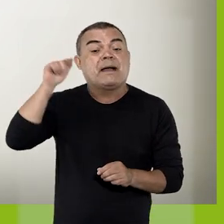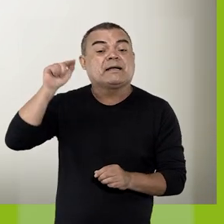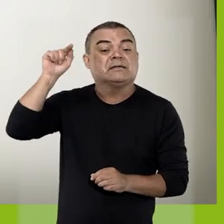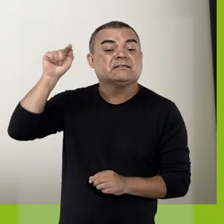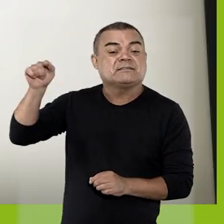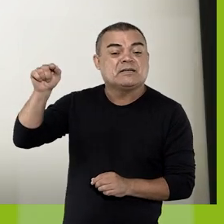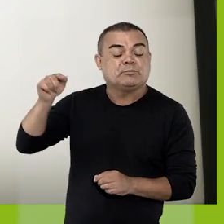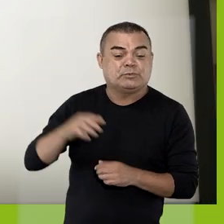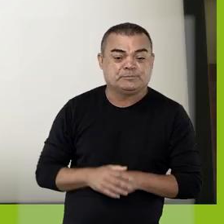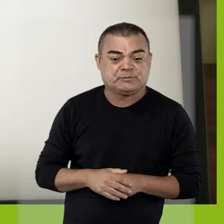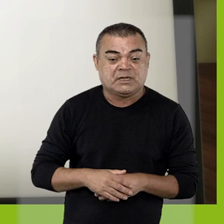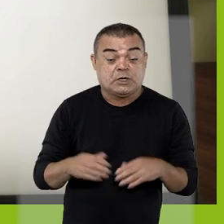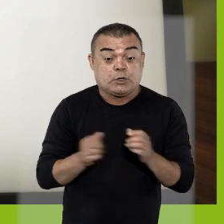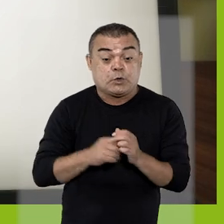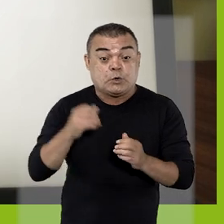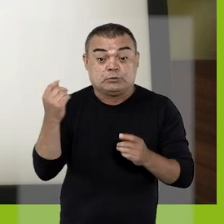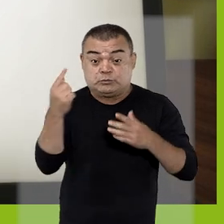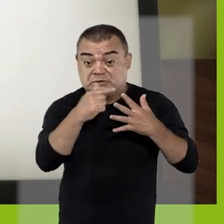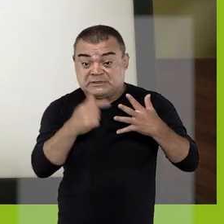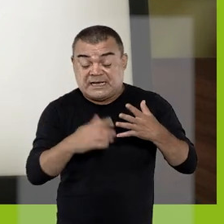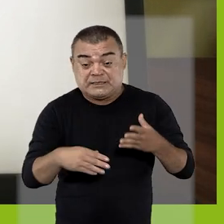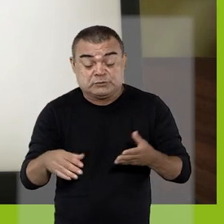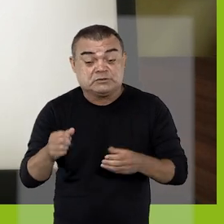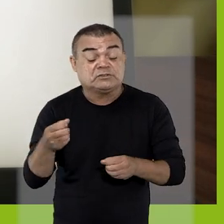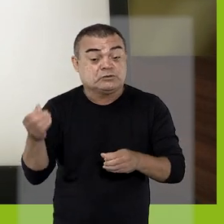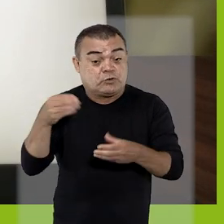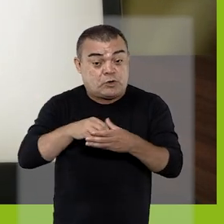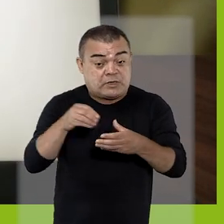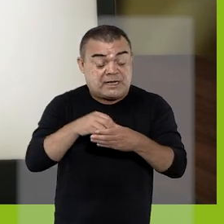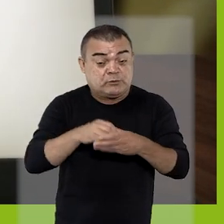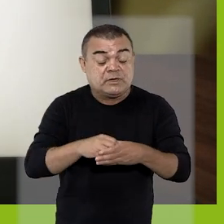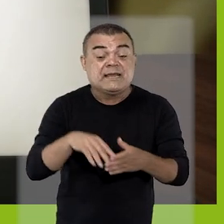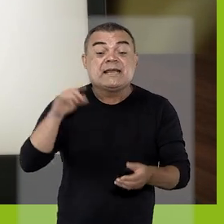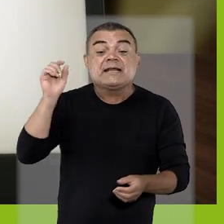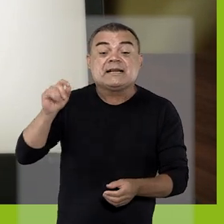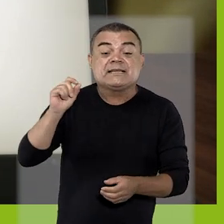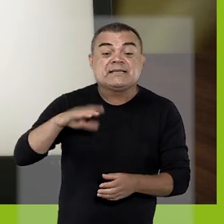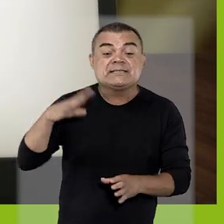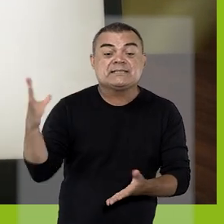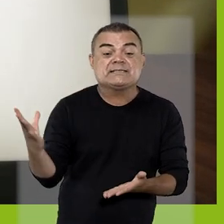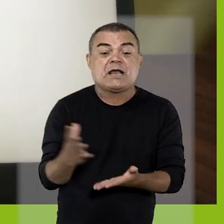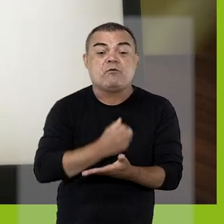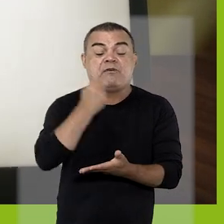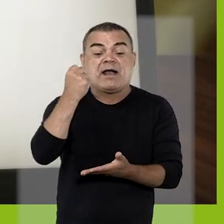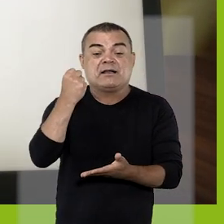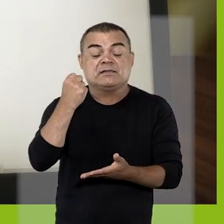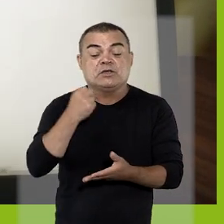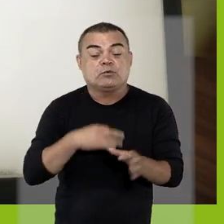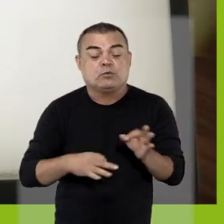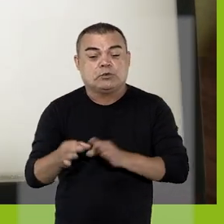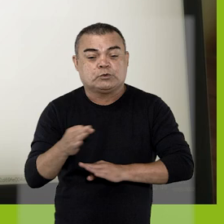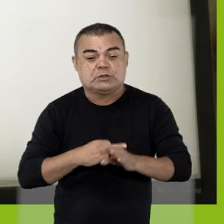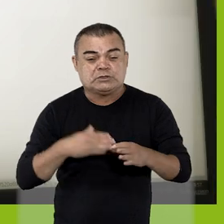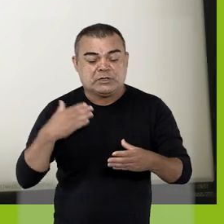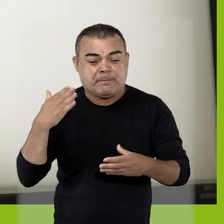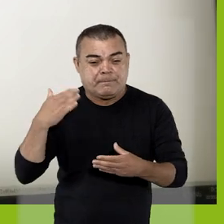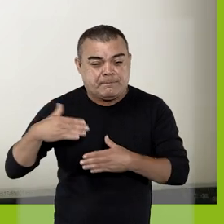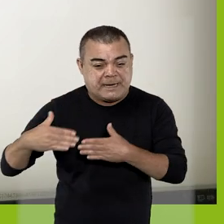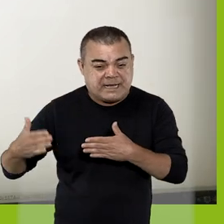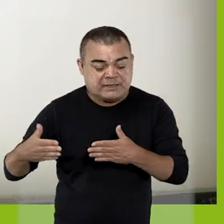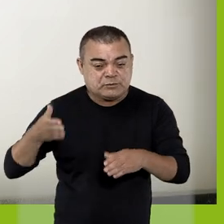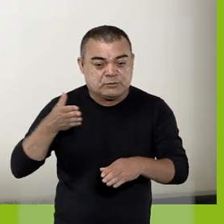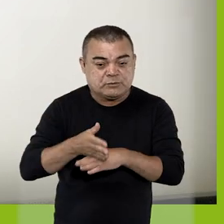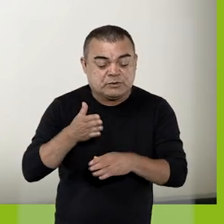este campo. Com os dados preenchidos, clique em Salvar. Com o Controle de Prazo inserido,